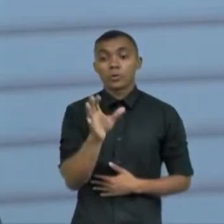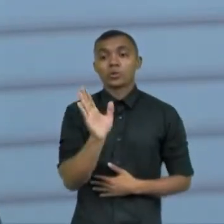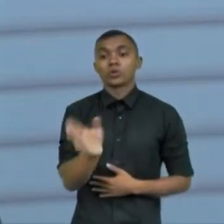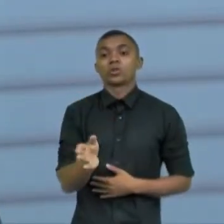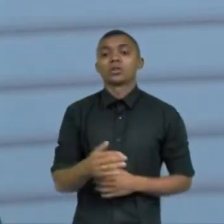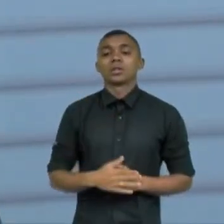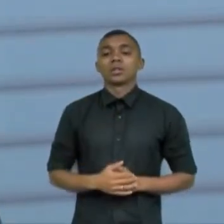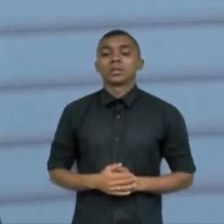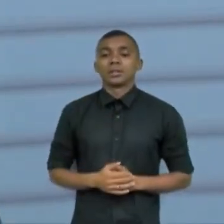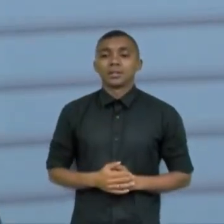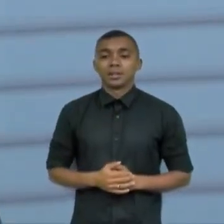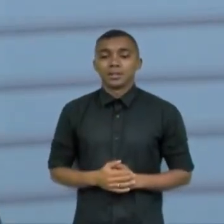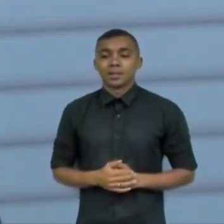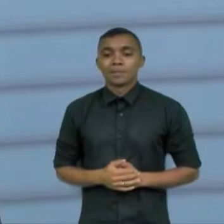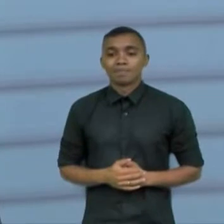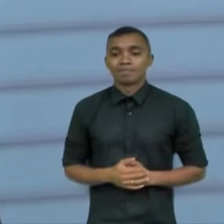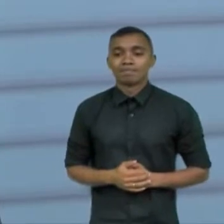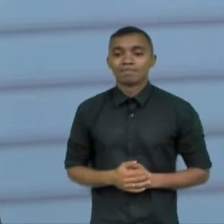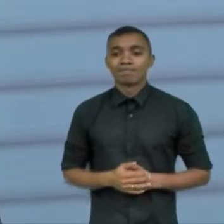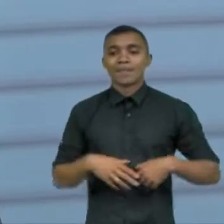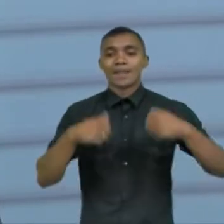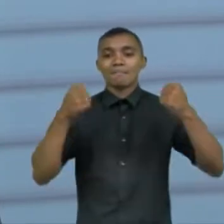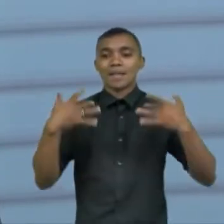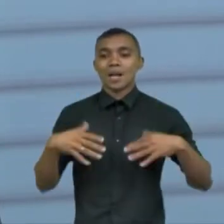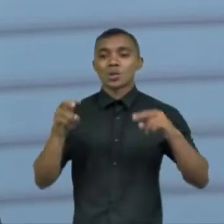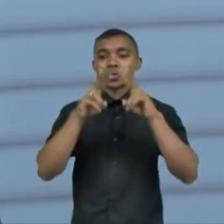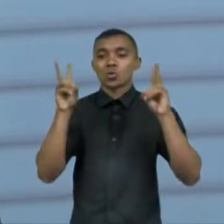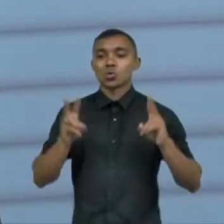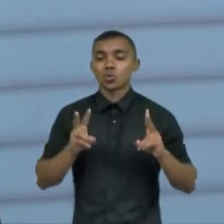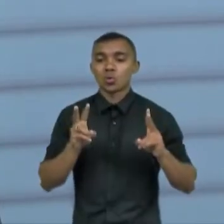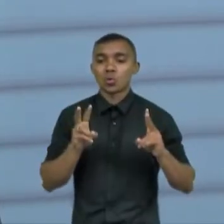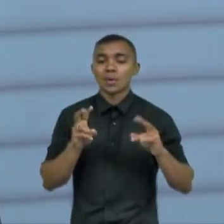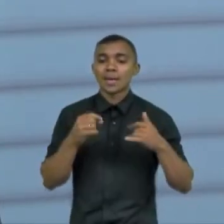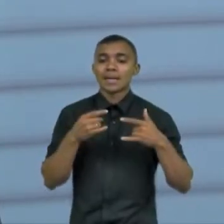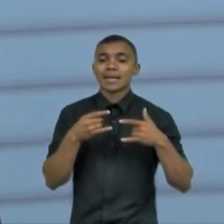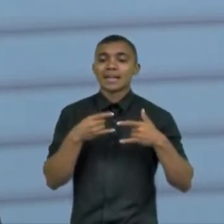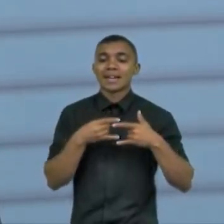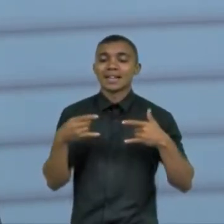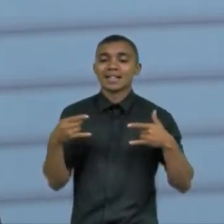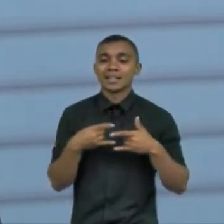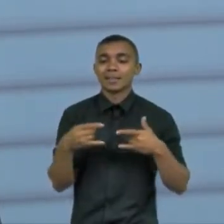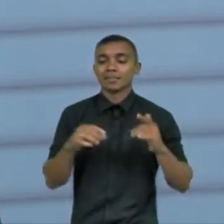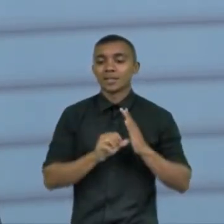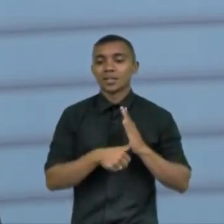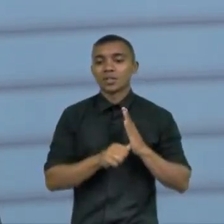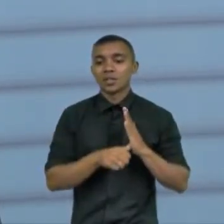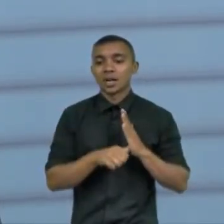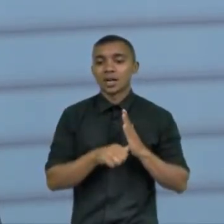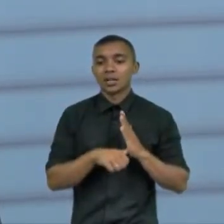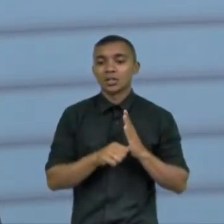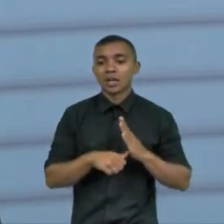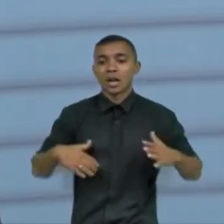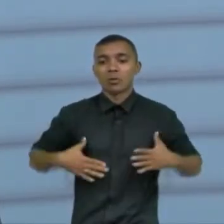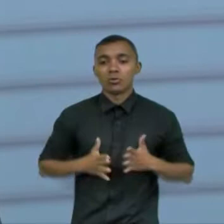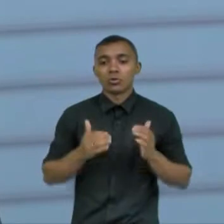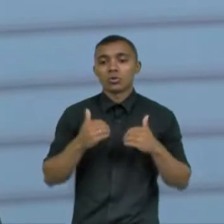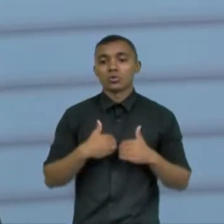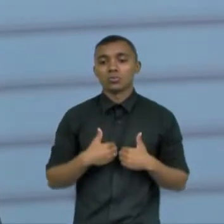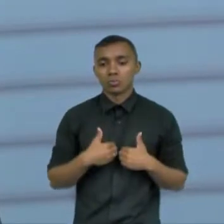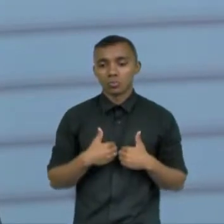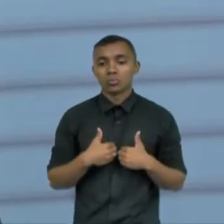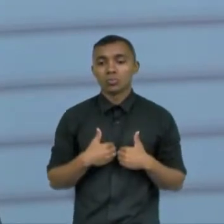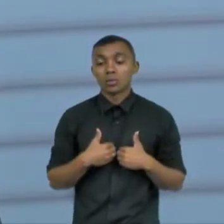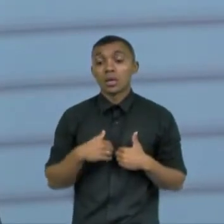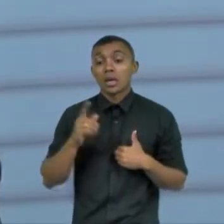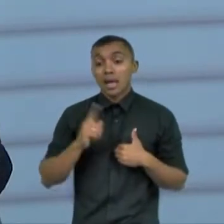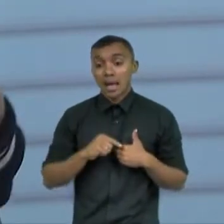dispõe sobre a carteira de identidade do transtorno do espectro autismo que é o CIPTEA que